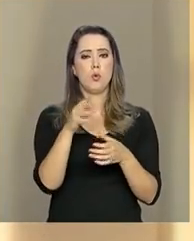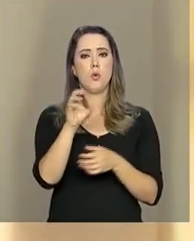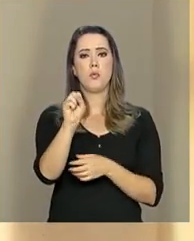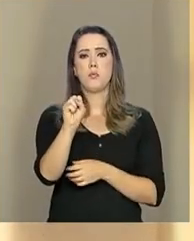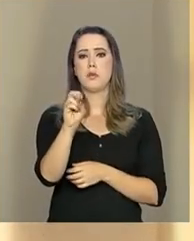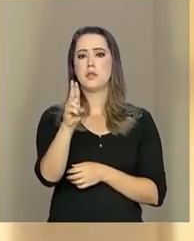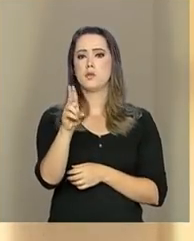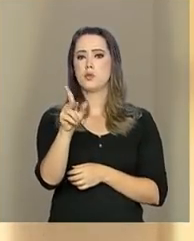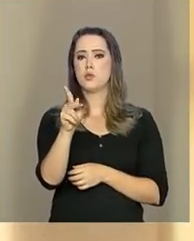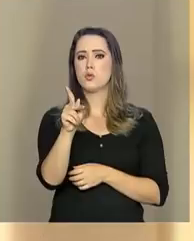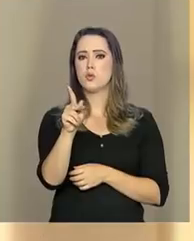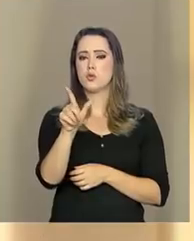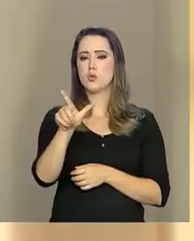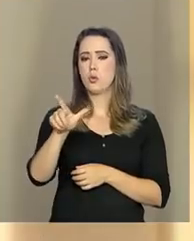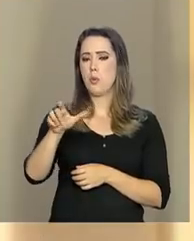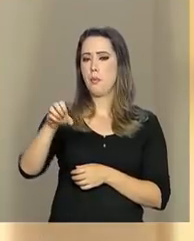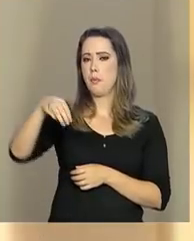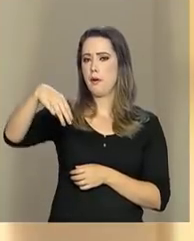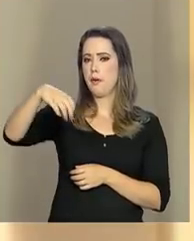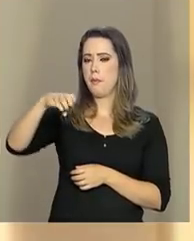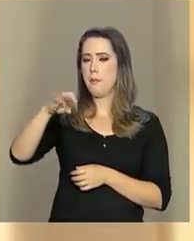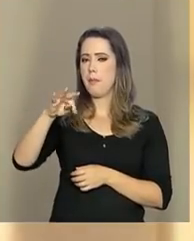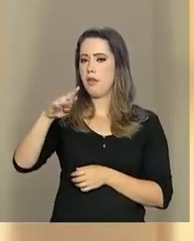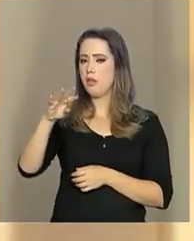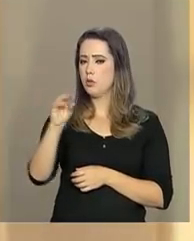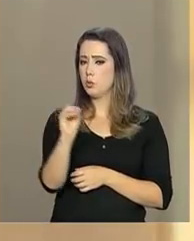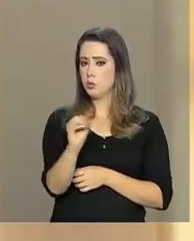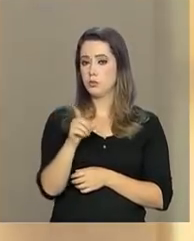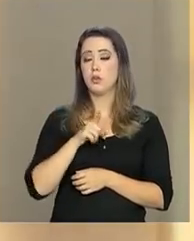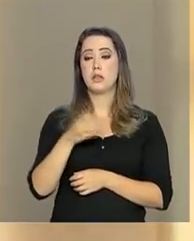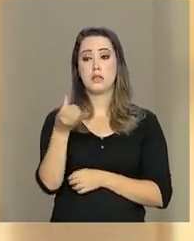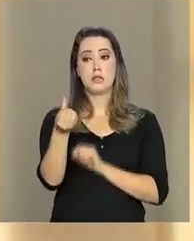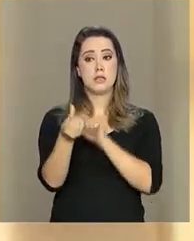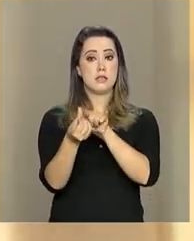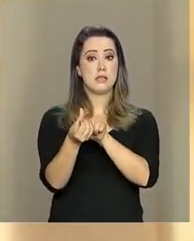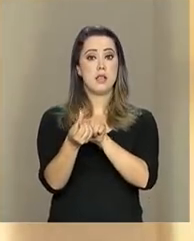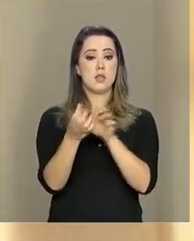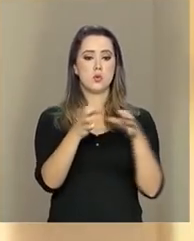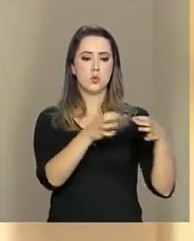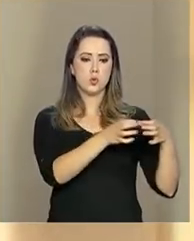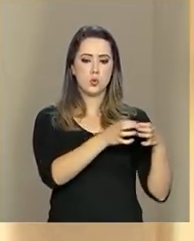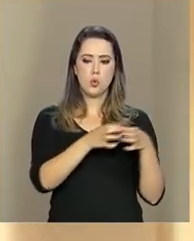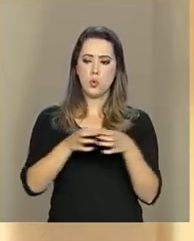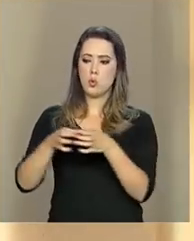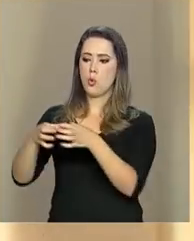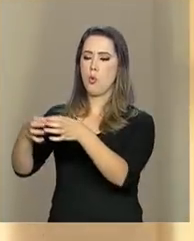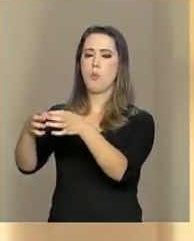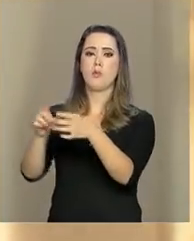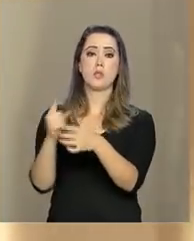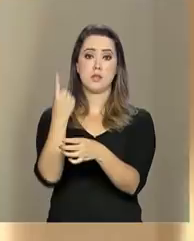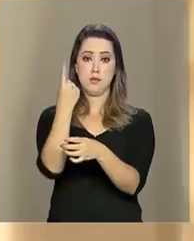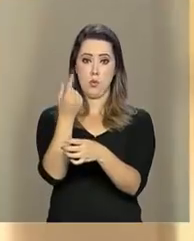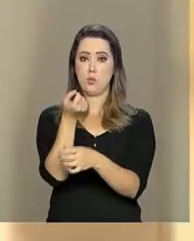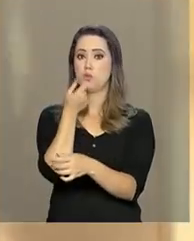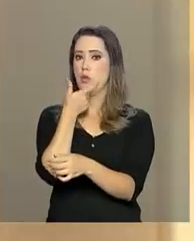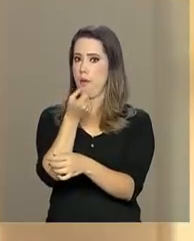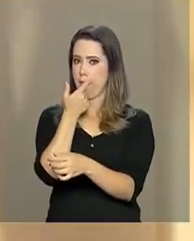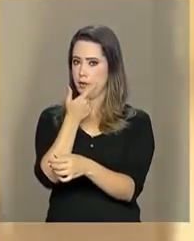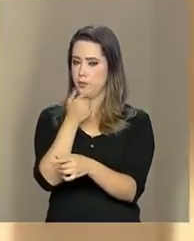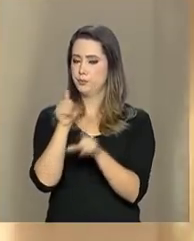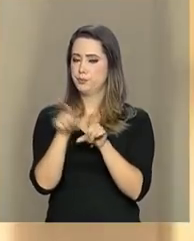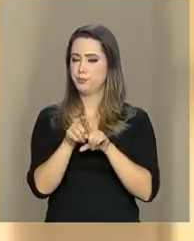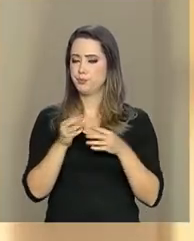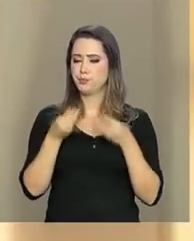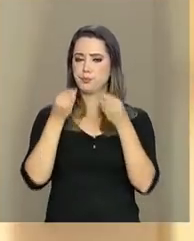alimentares. Agora foi criada uma, que reúne seis categorias de alimentos e uma de medicamento. O objetivo é levar